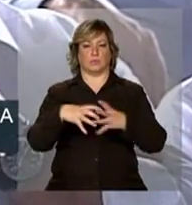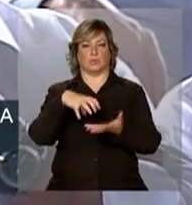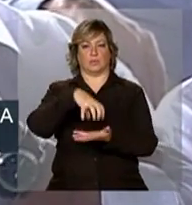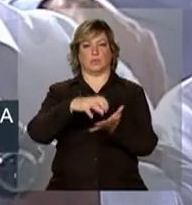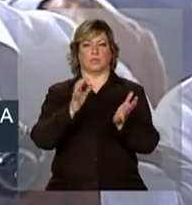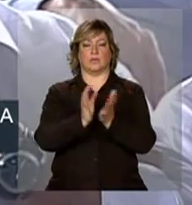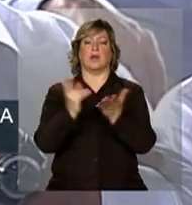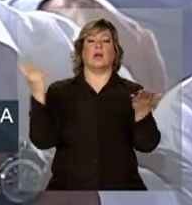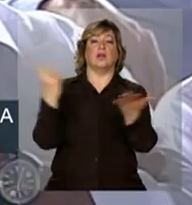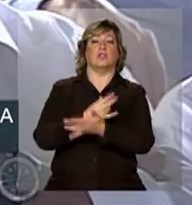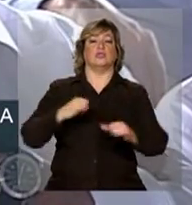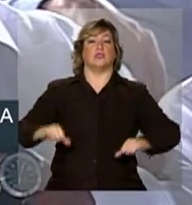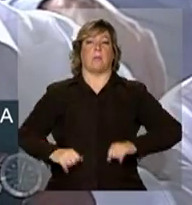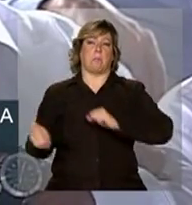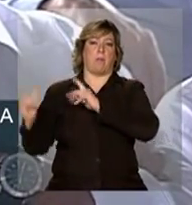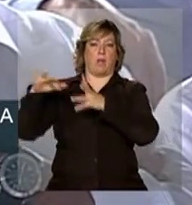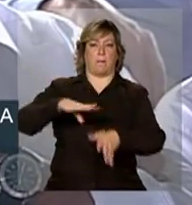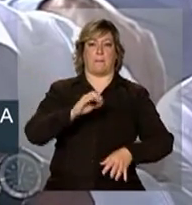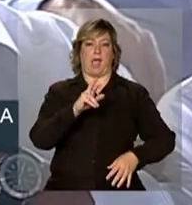Atingidos por Barragens.